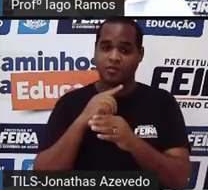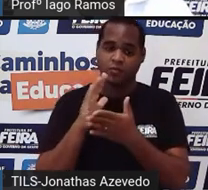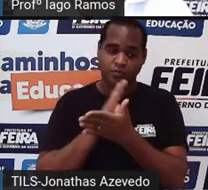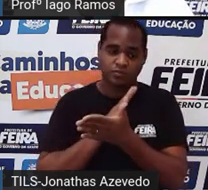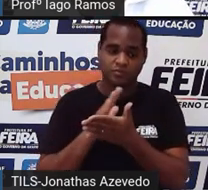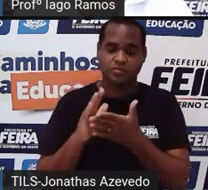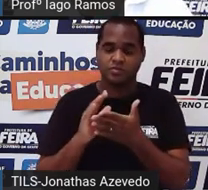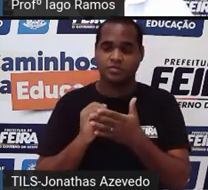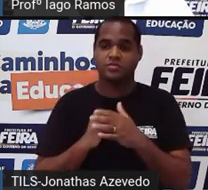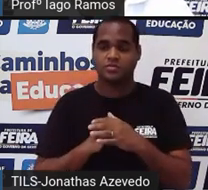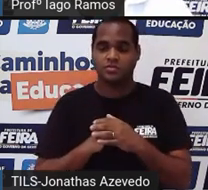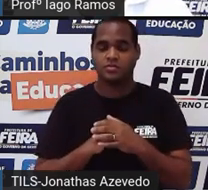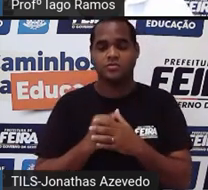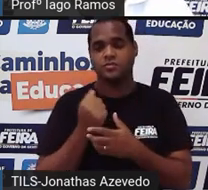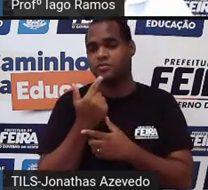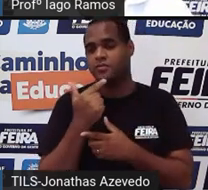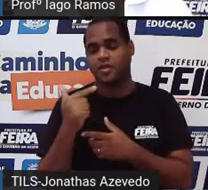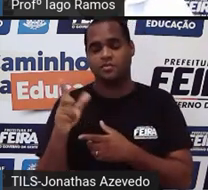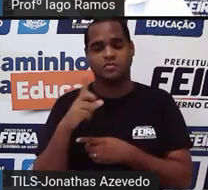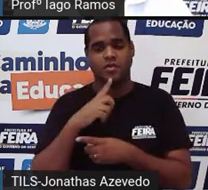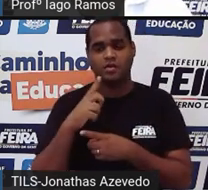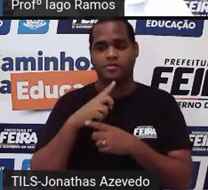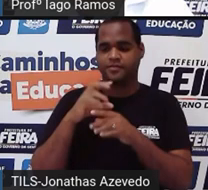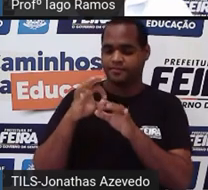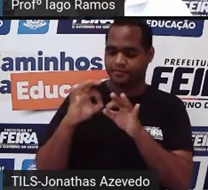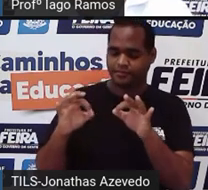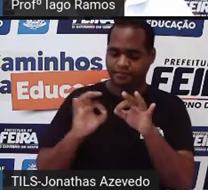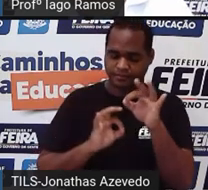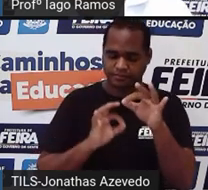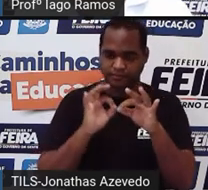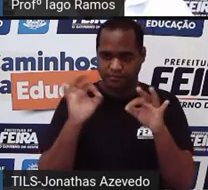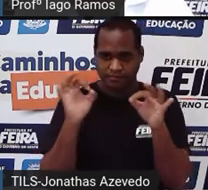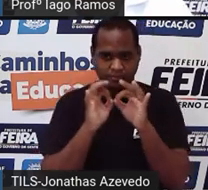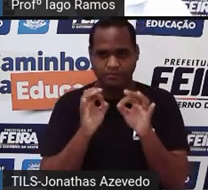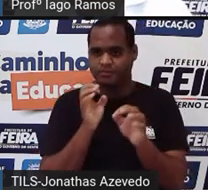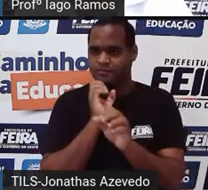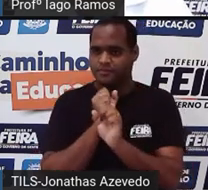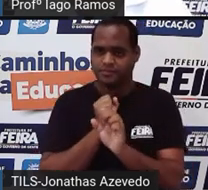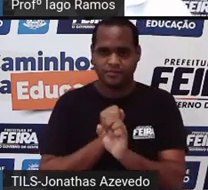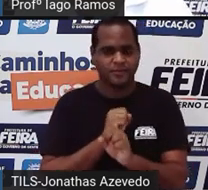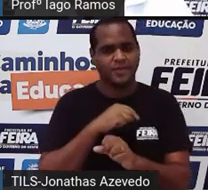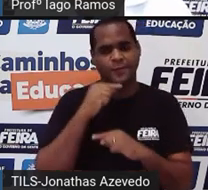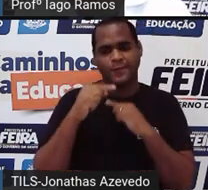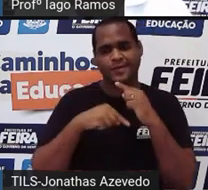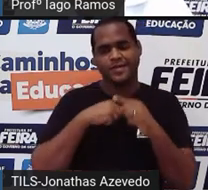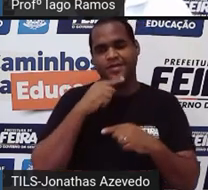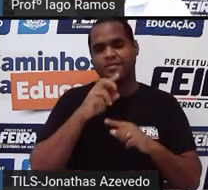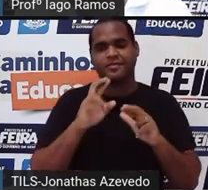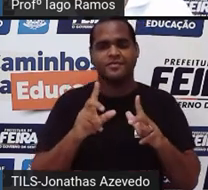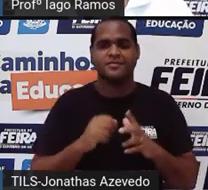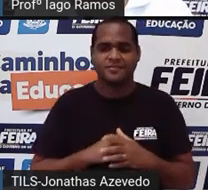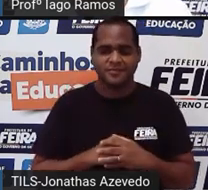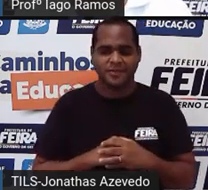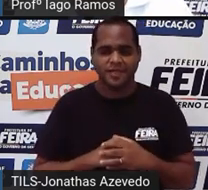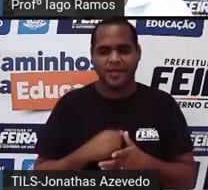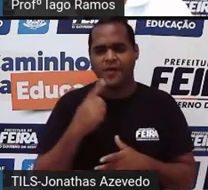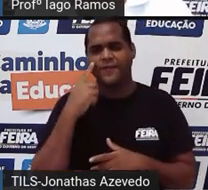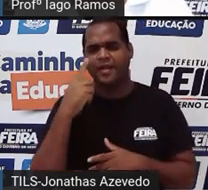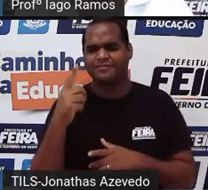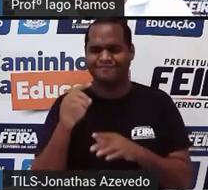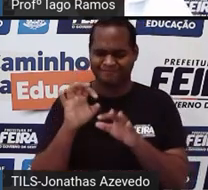não tem aqui as mesmas medidas ó de distância se eu olhar para a figura de cima até a reta tá bom